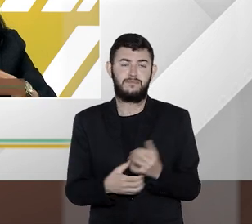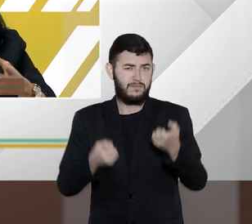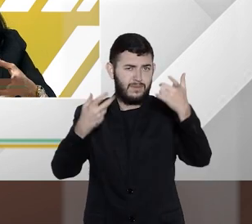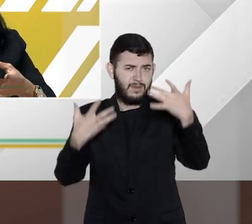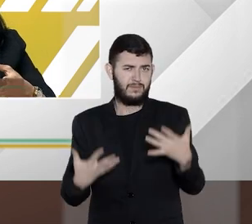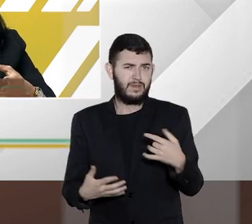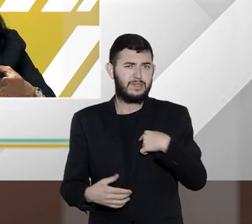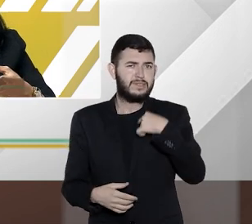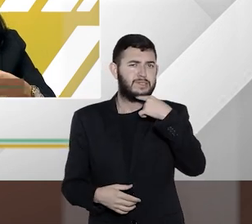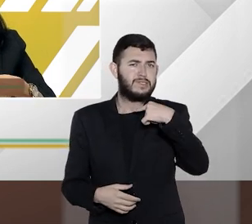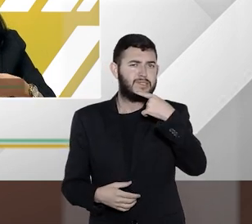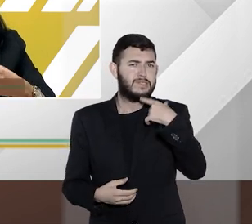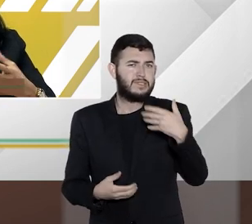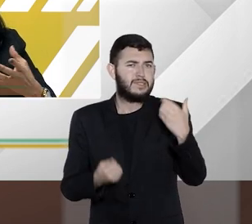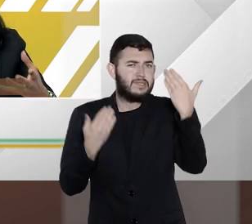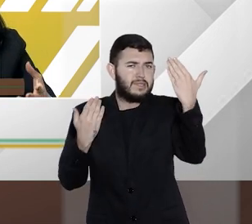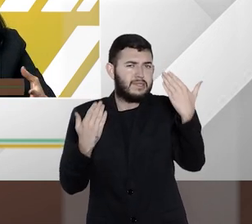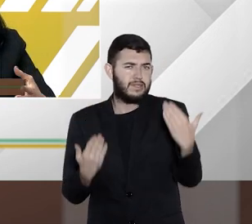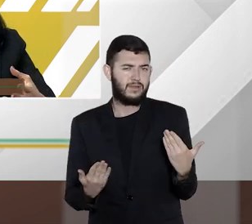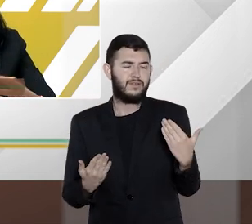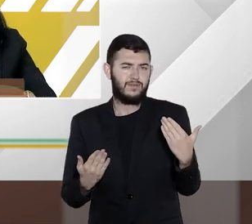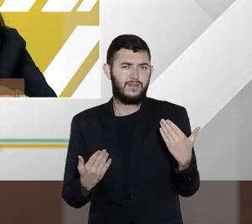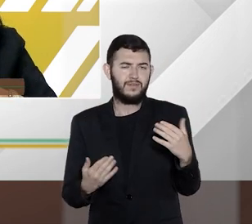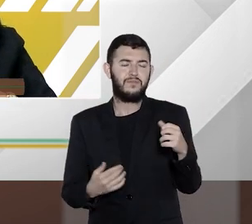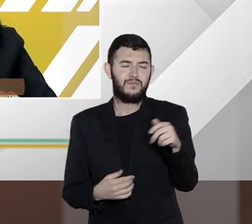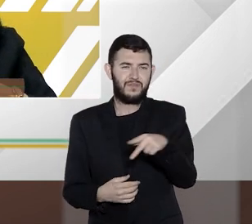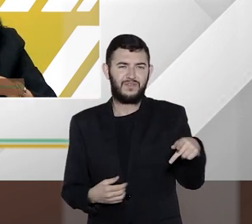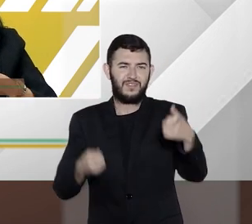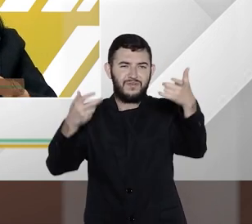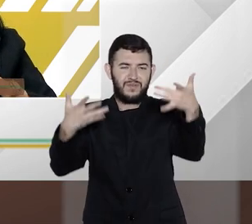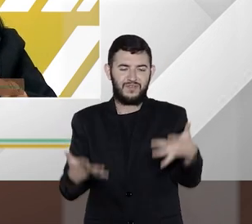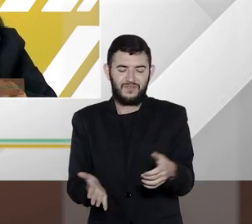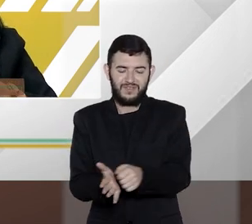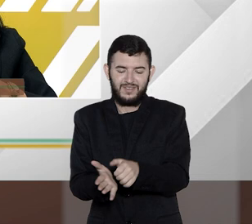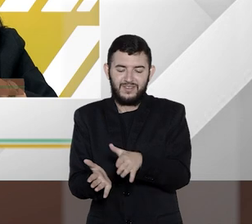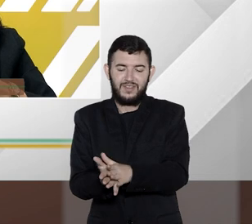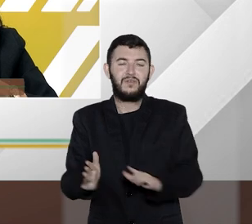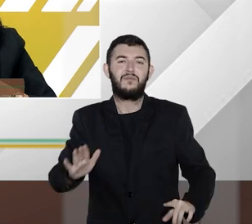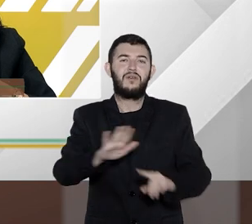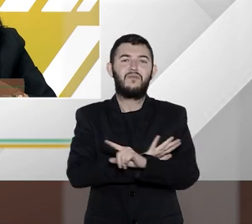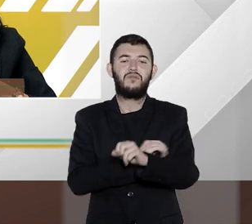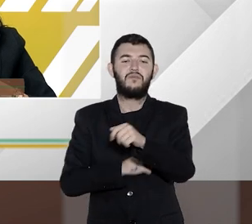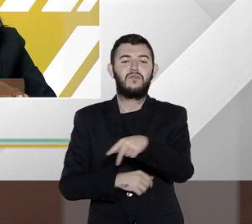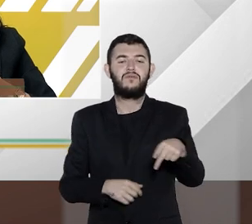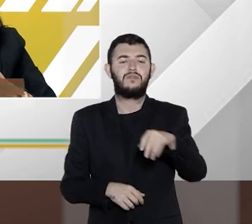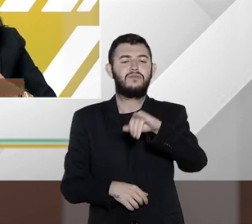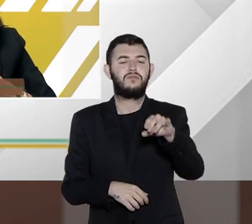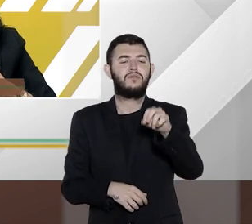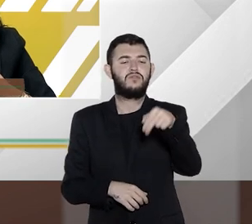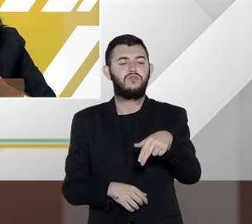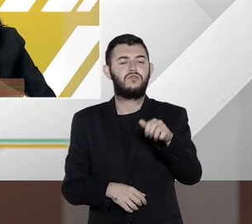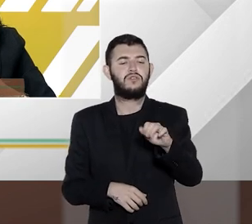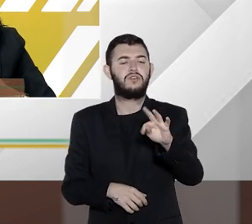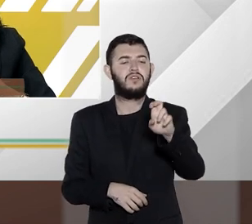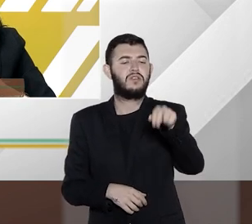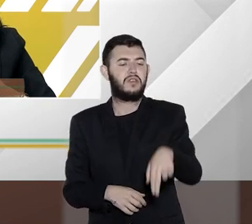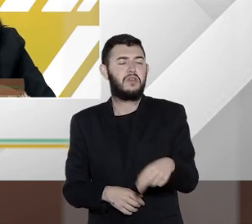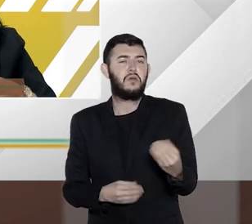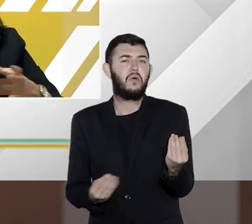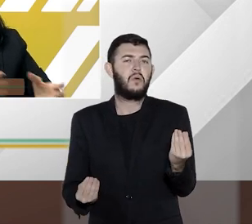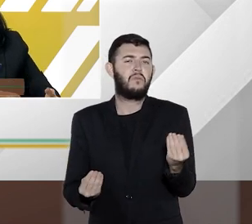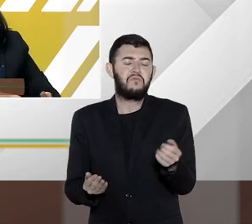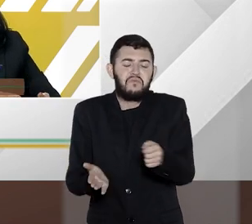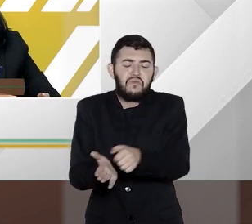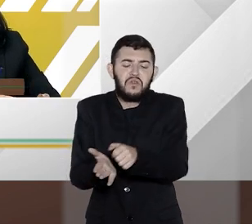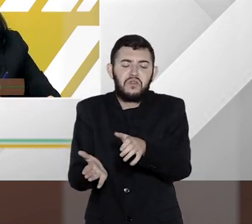professor Elton, o até mencionou, né? Falando sobre sanções, e eu gostaria de saber do professor Jonathan, que tipo de sanção então seria